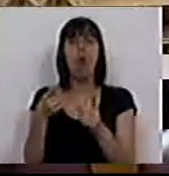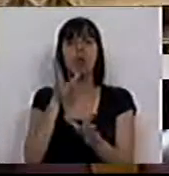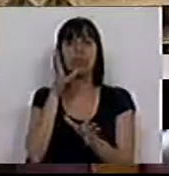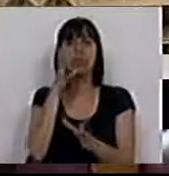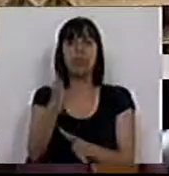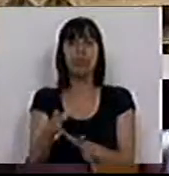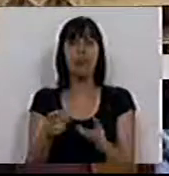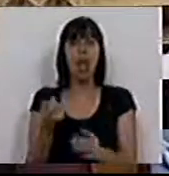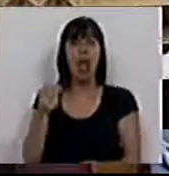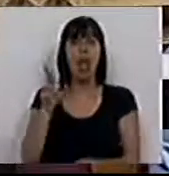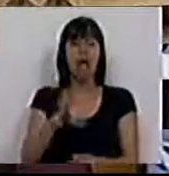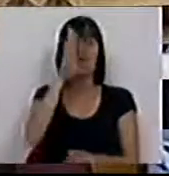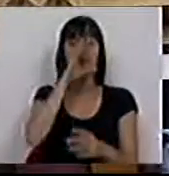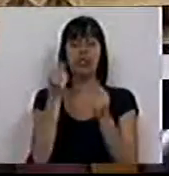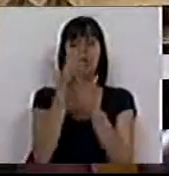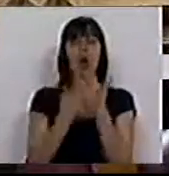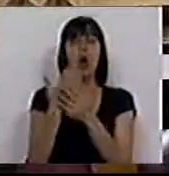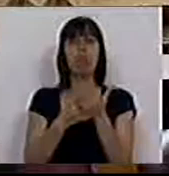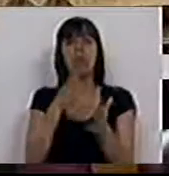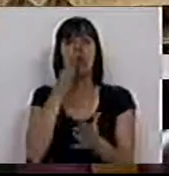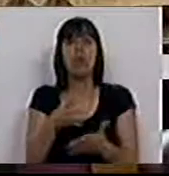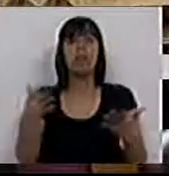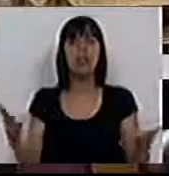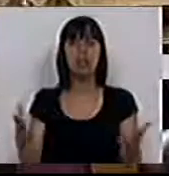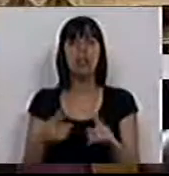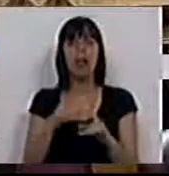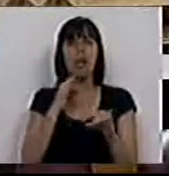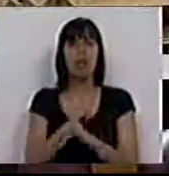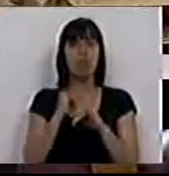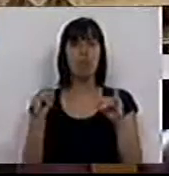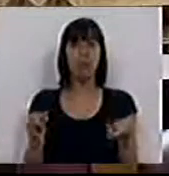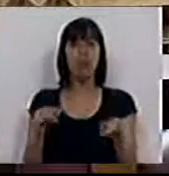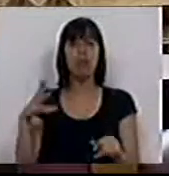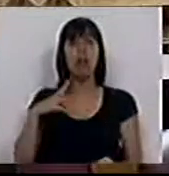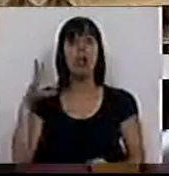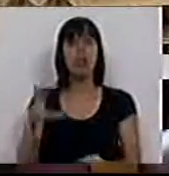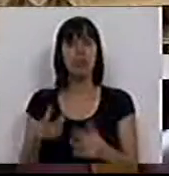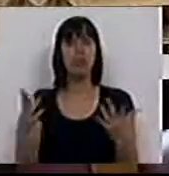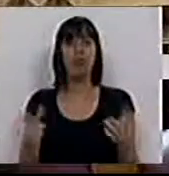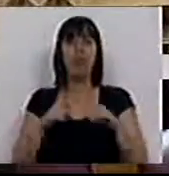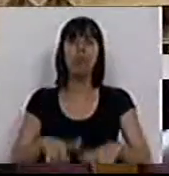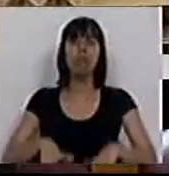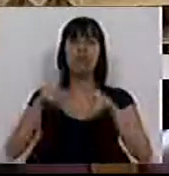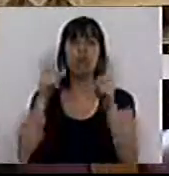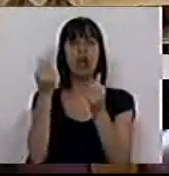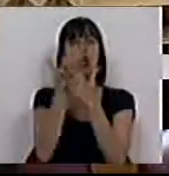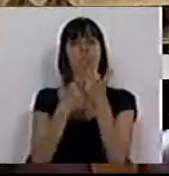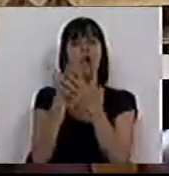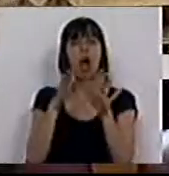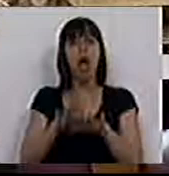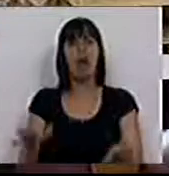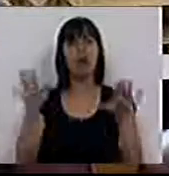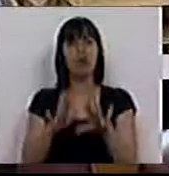as palavras do anterior Ministro da Economia, quando dizia que era impossível em Portugal ter um desenvolvimento económico